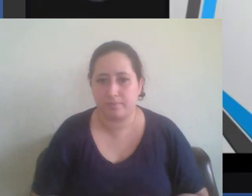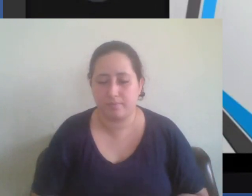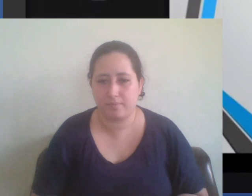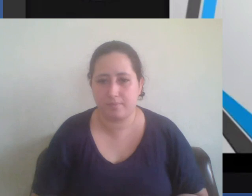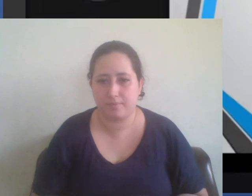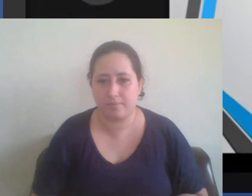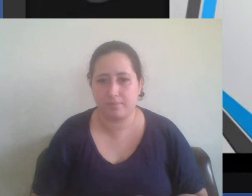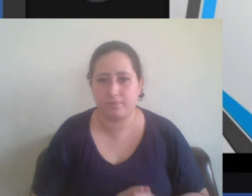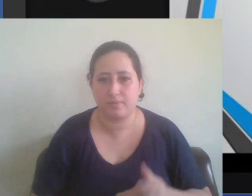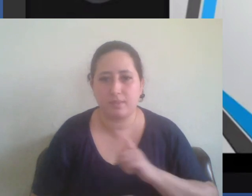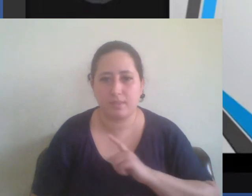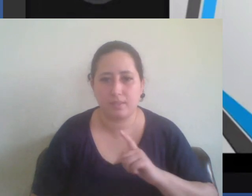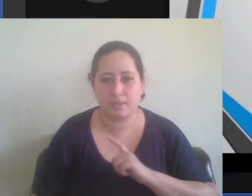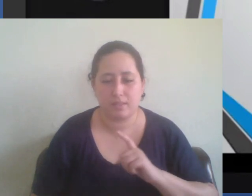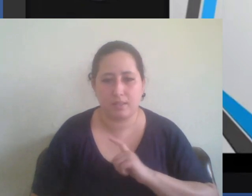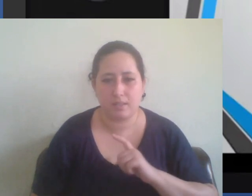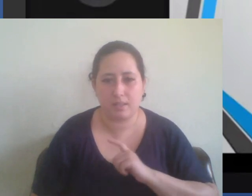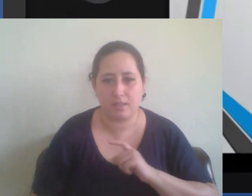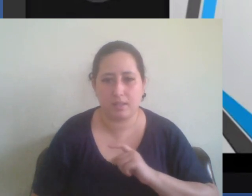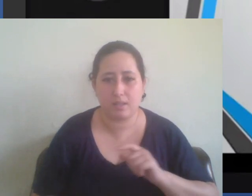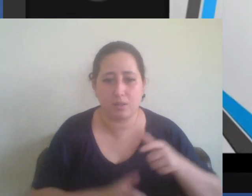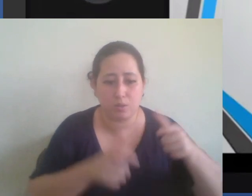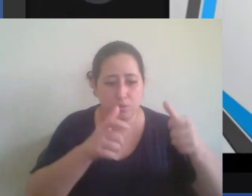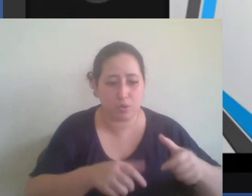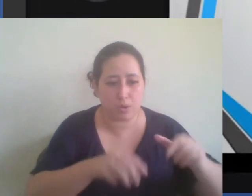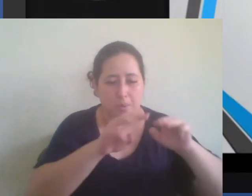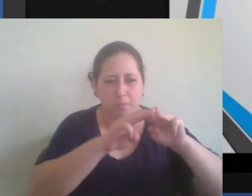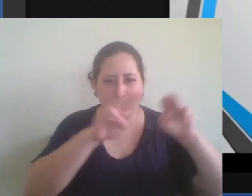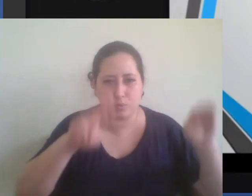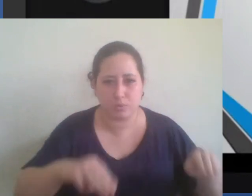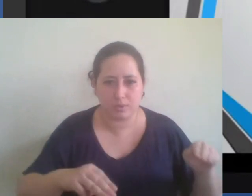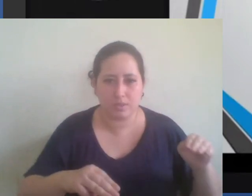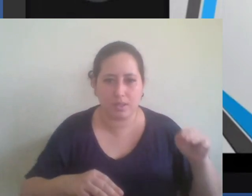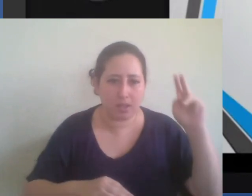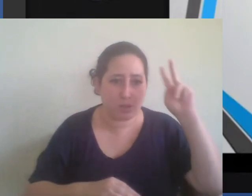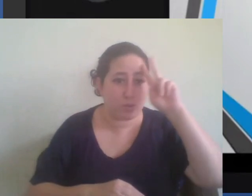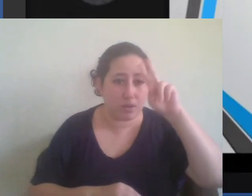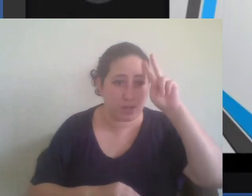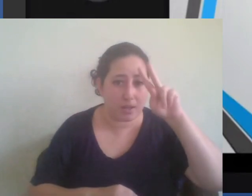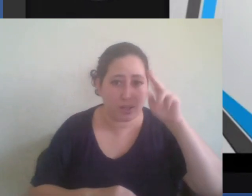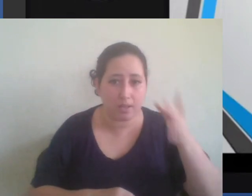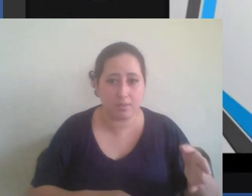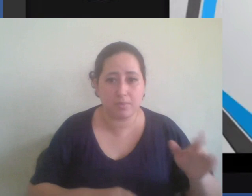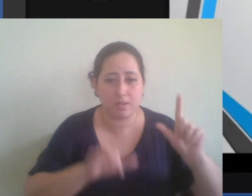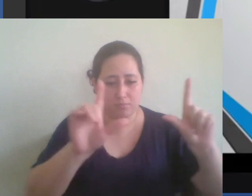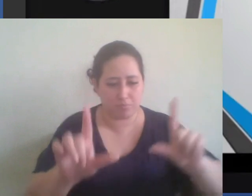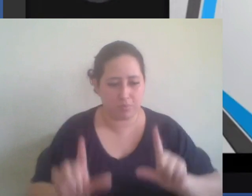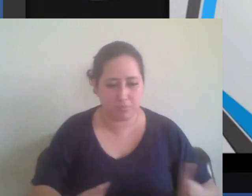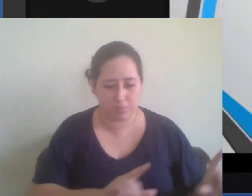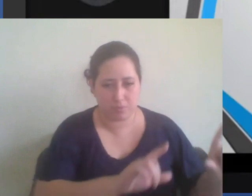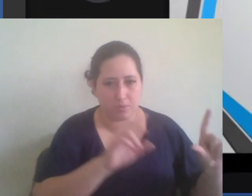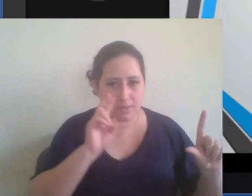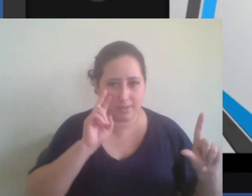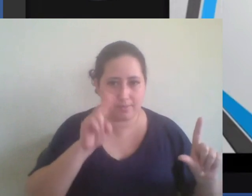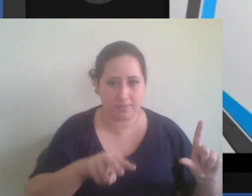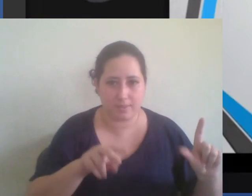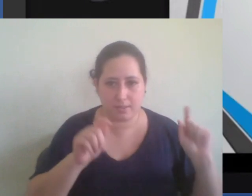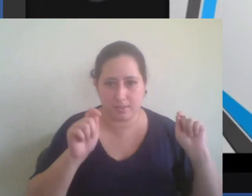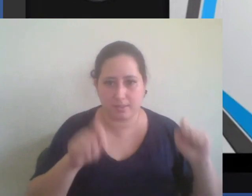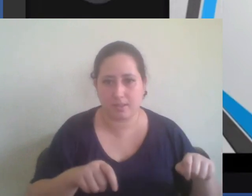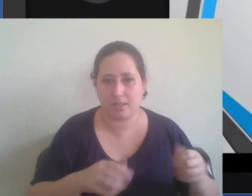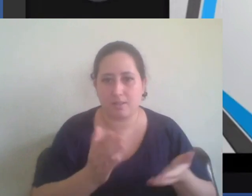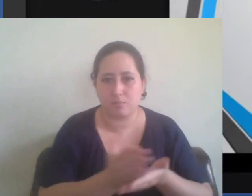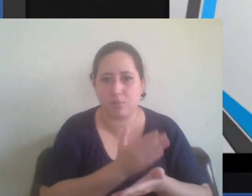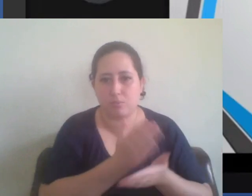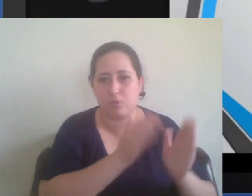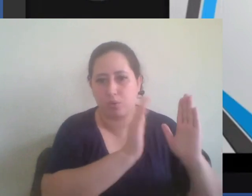um centro de memória e essas imagens elas são disponíveis pelos museus bibliotecas